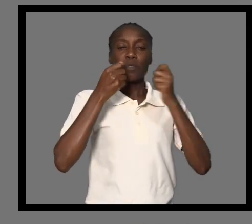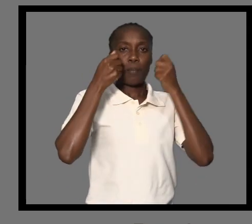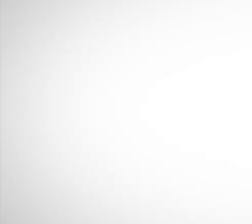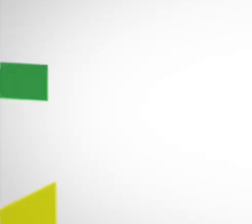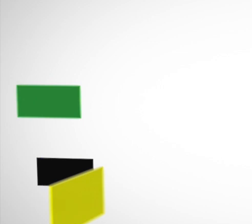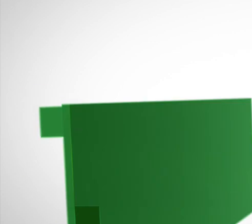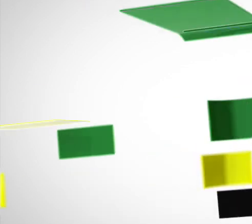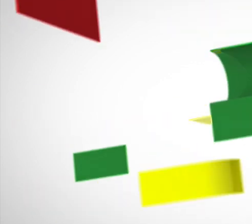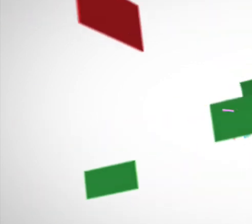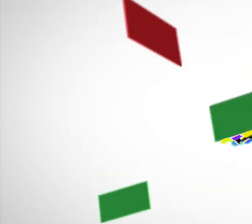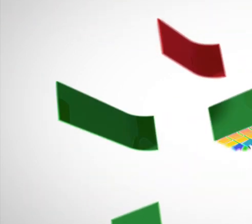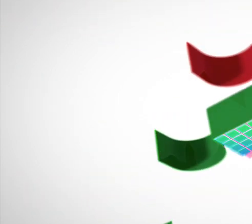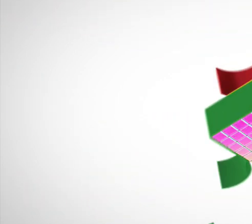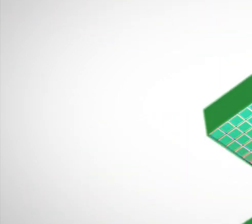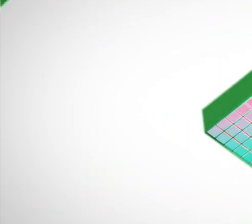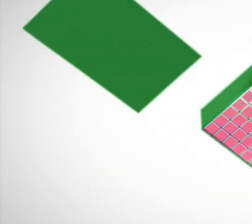Prêmio.